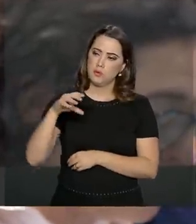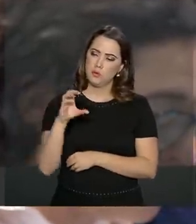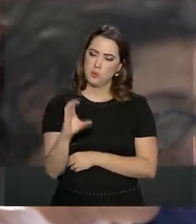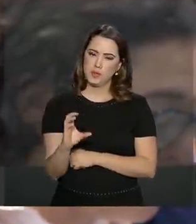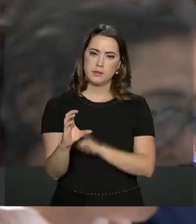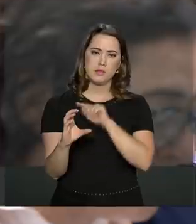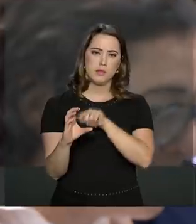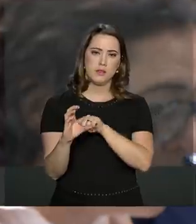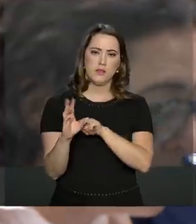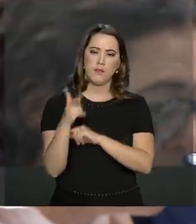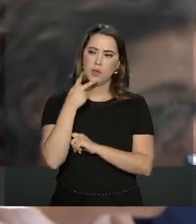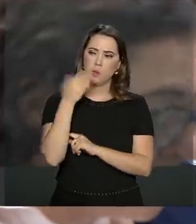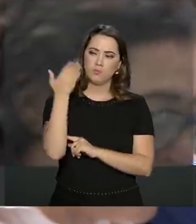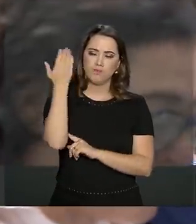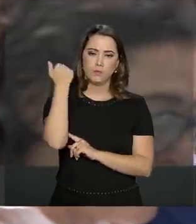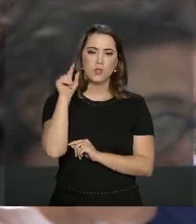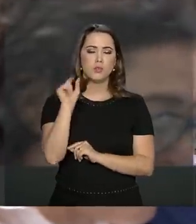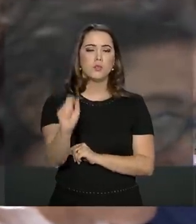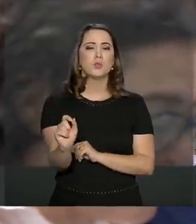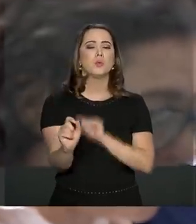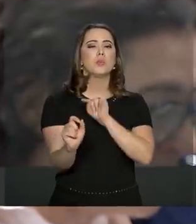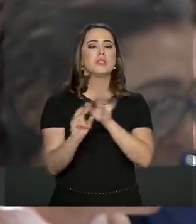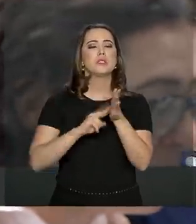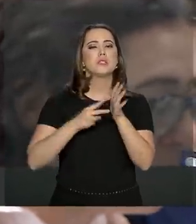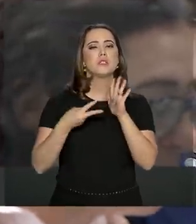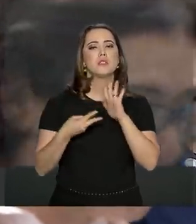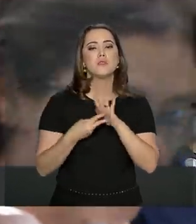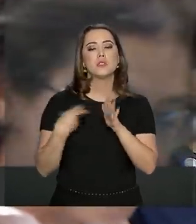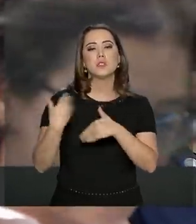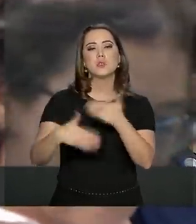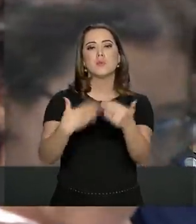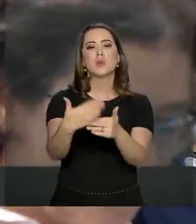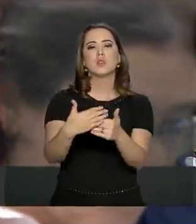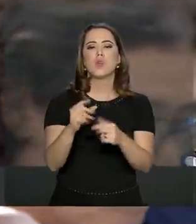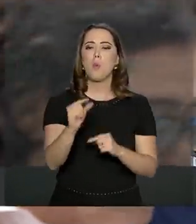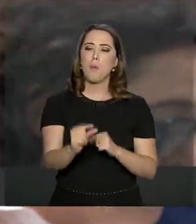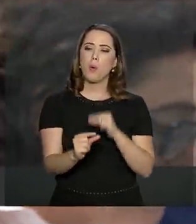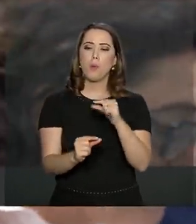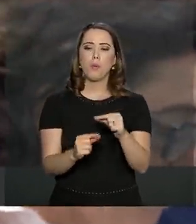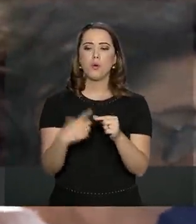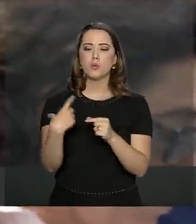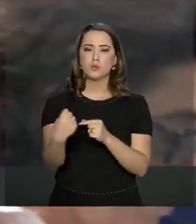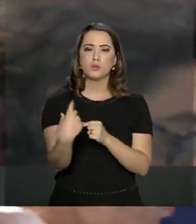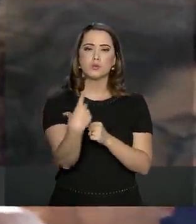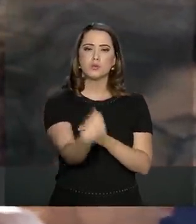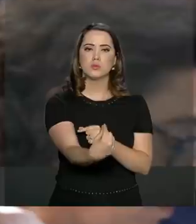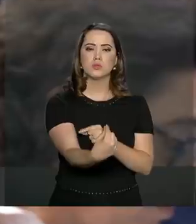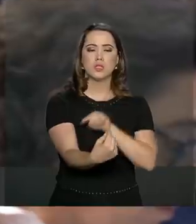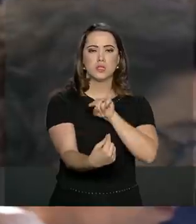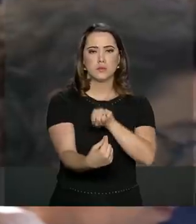da sua intervenção o que que significa esse processo paulatino de saída desse